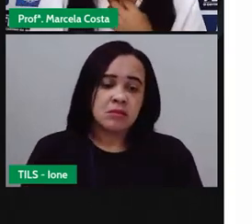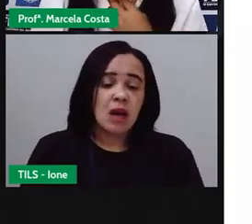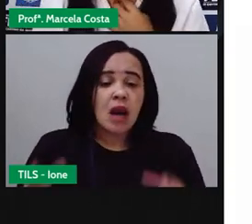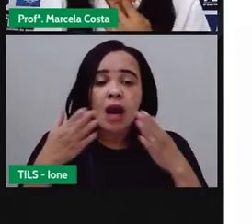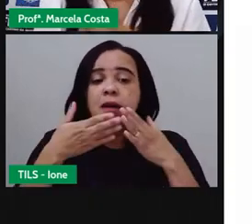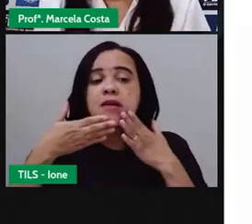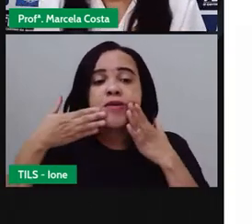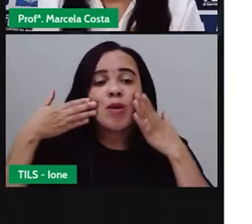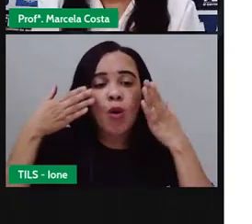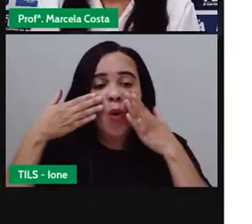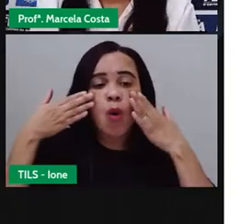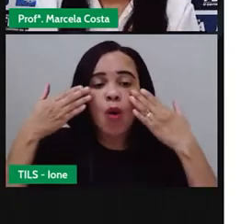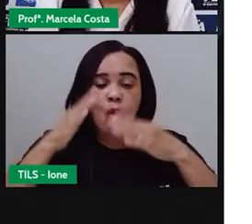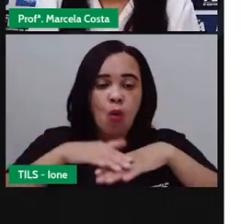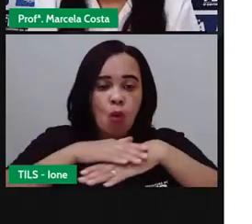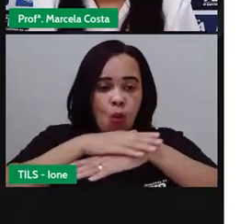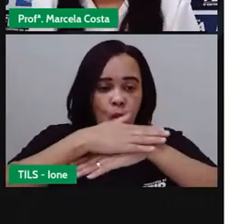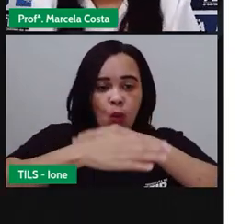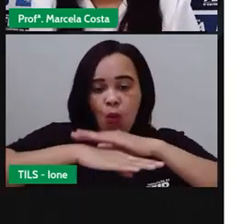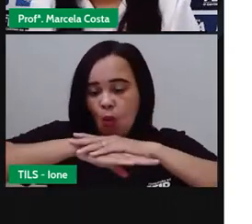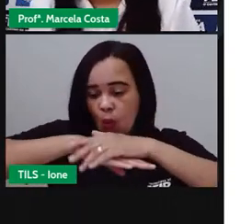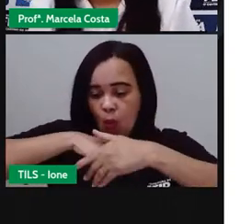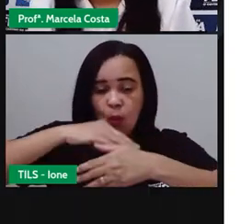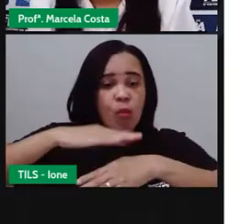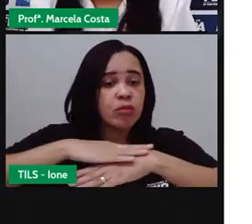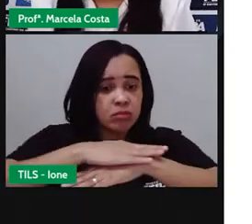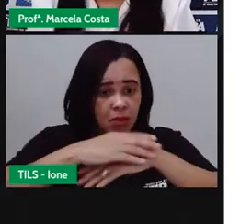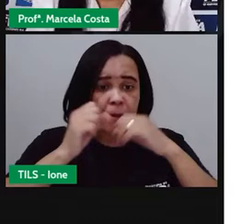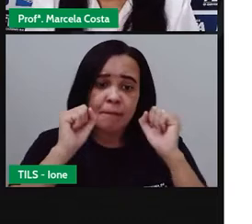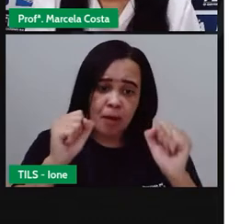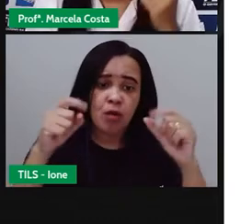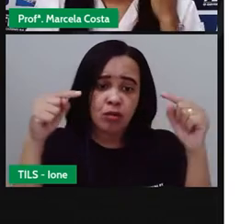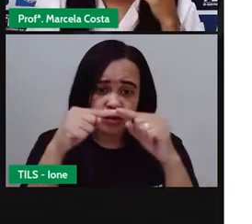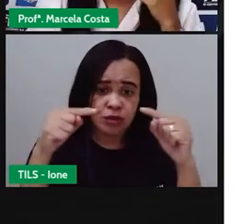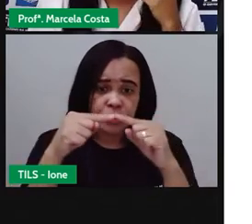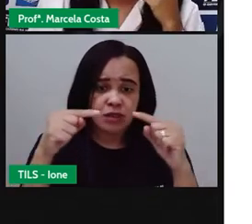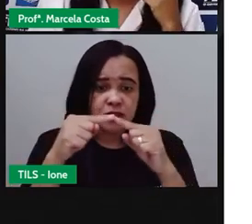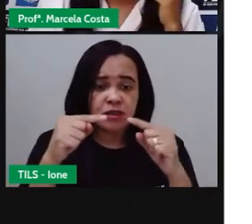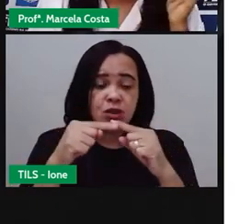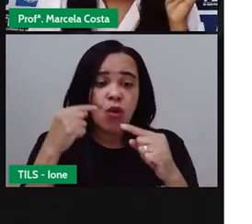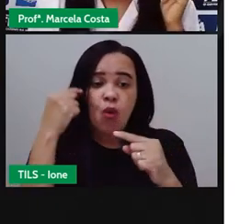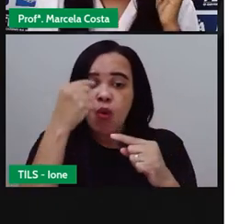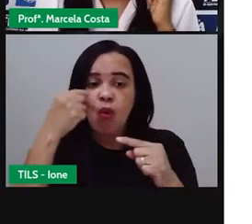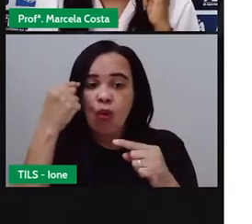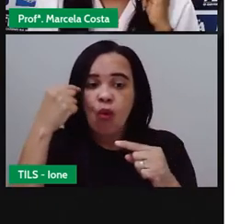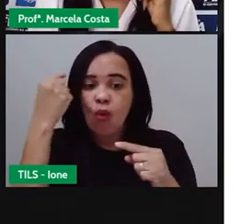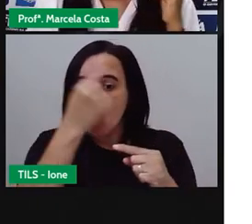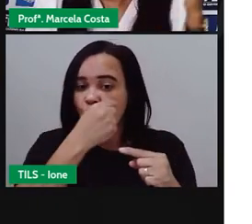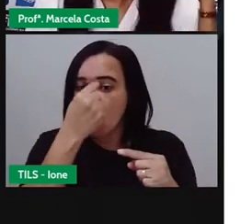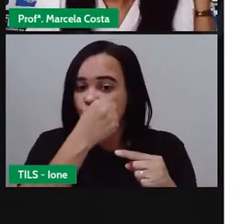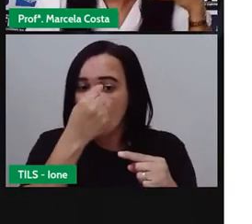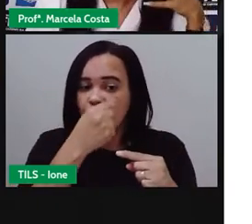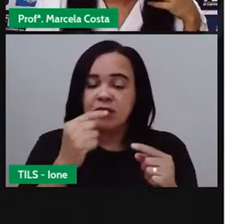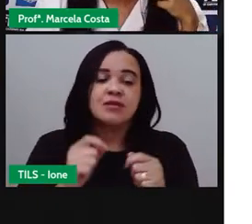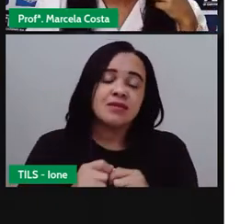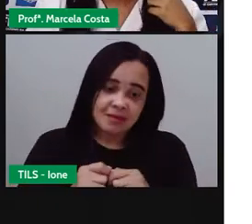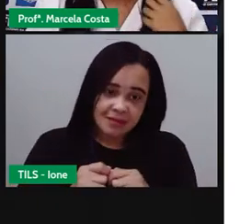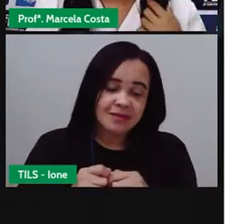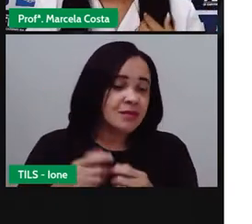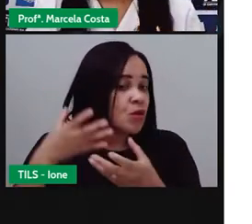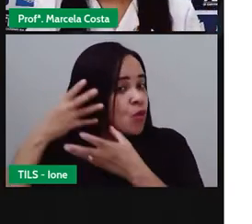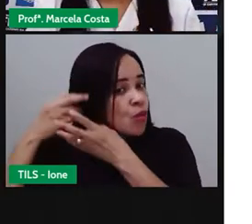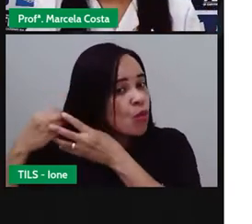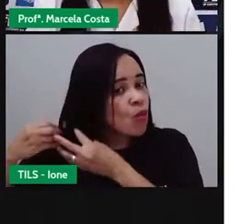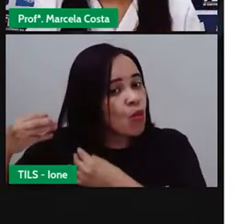Pode ser também relacionado à cor da pele, a cor dos olhos, a textura do